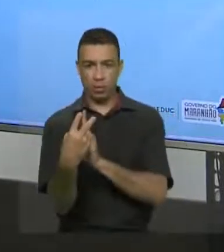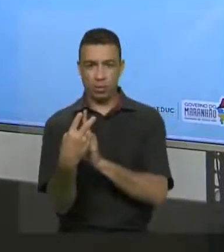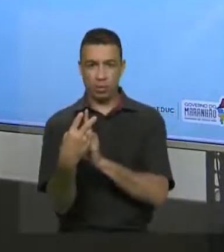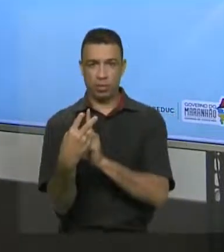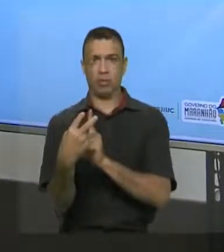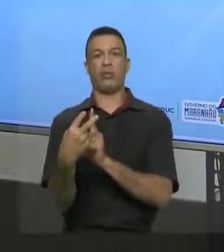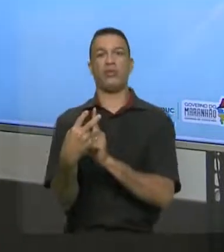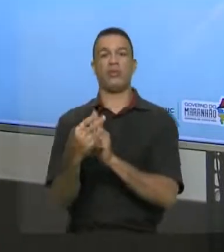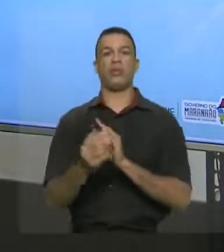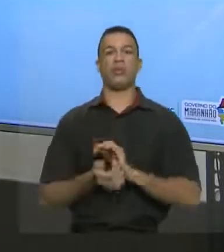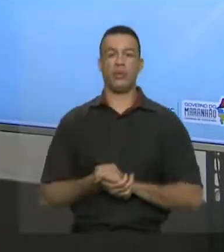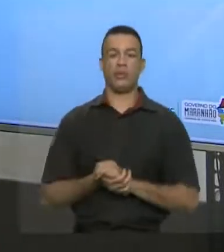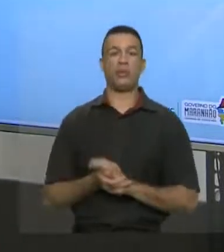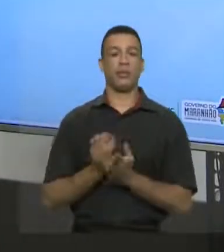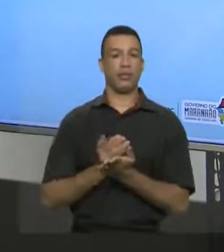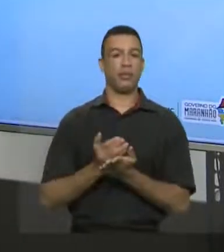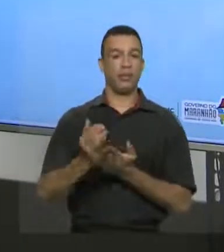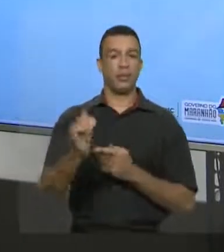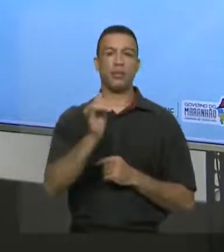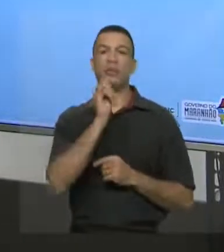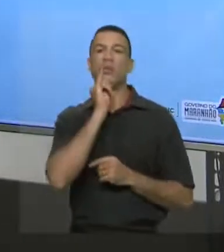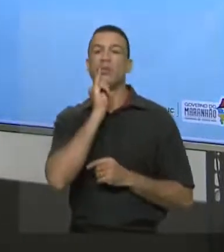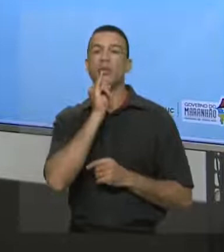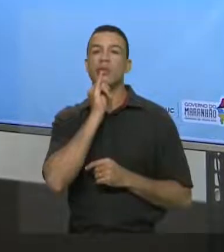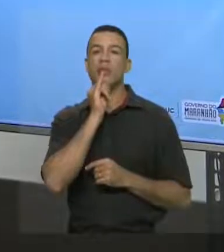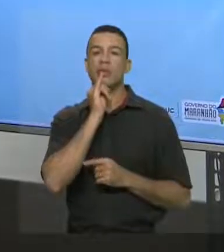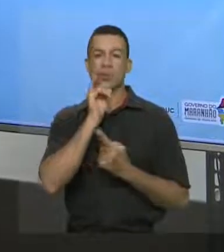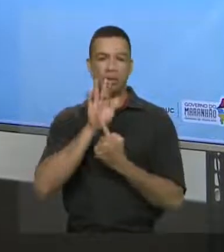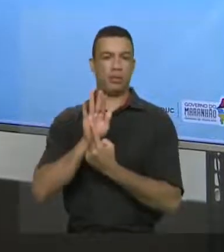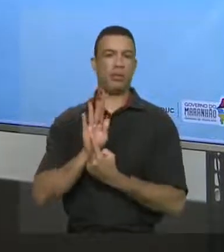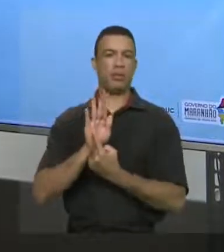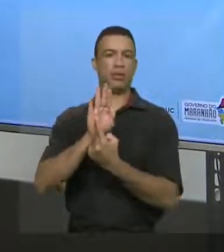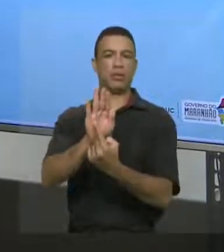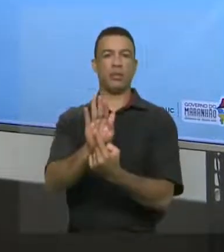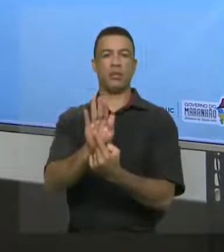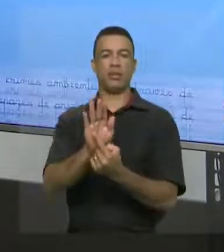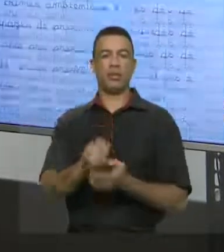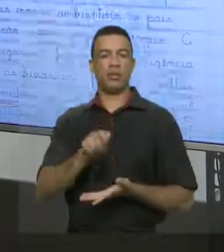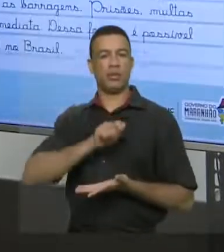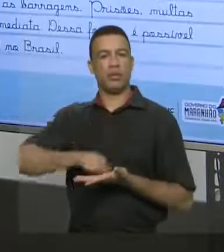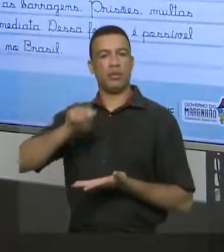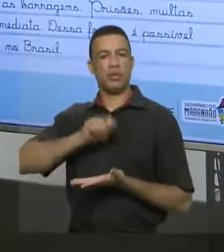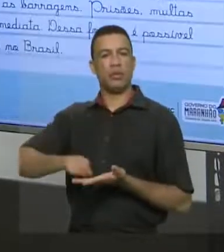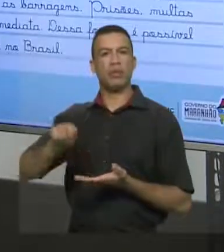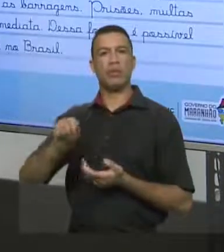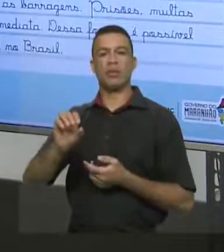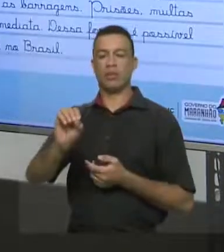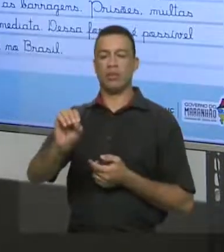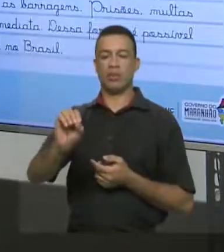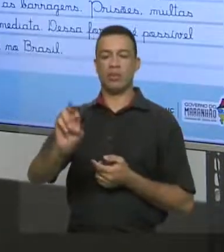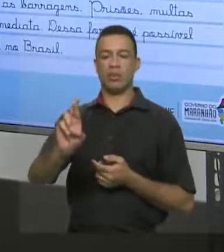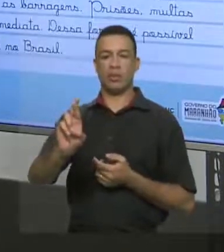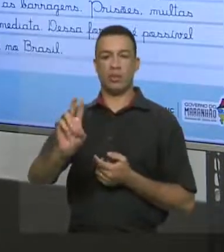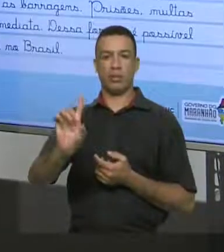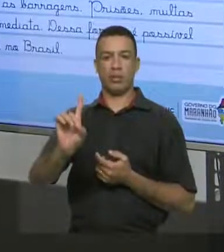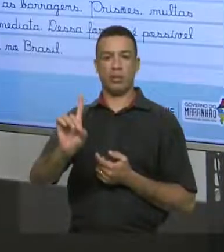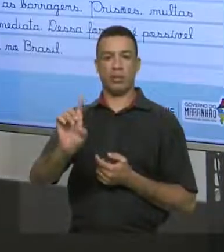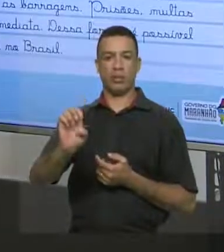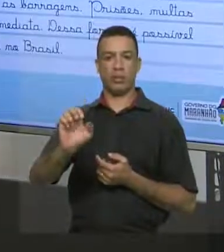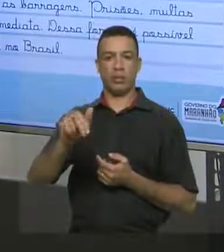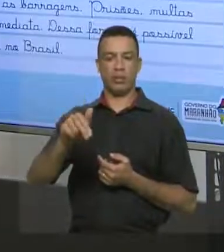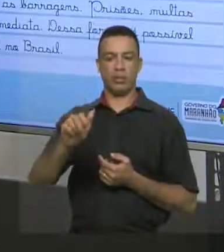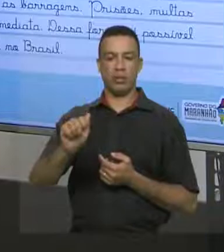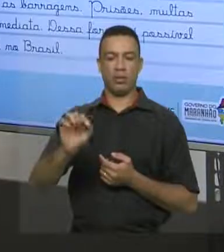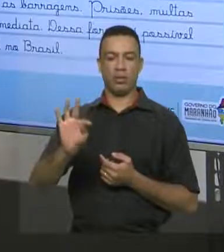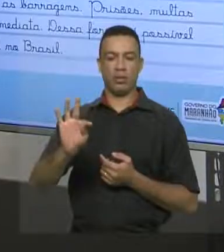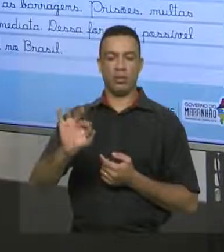vamos começar, por exemplo, vamos começar mostrando um exemplo de expressões ordenativas na construção da